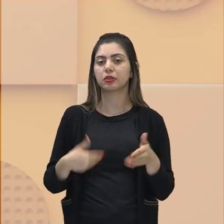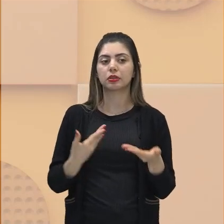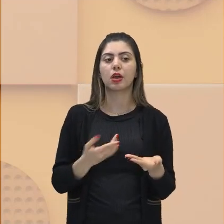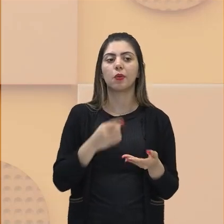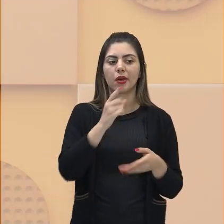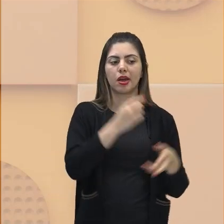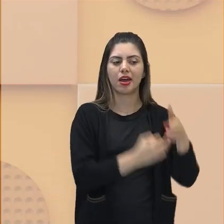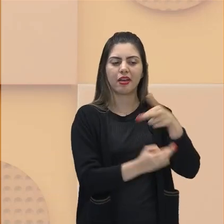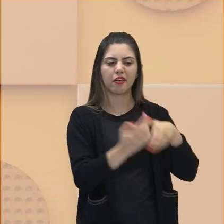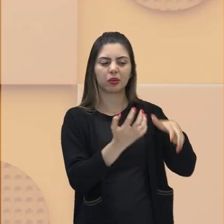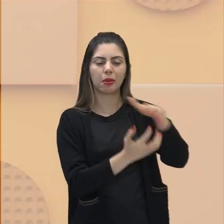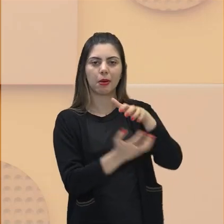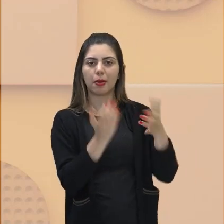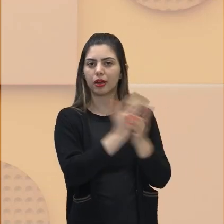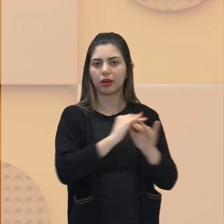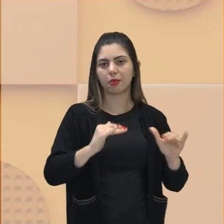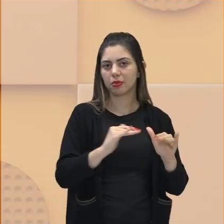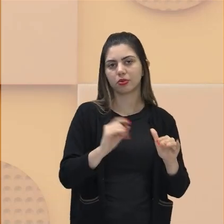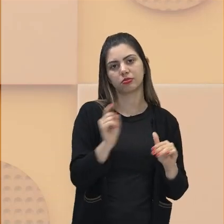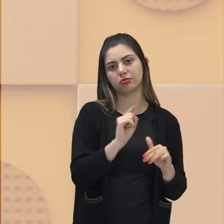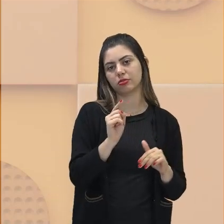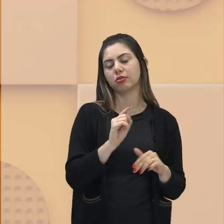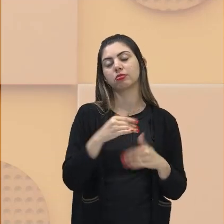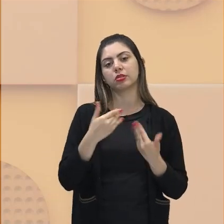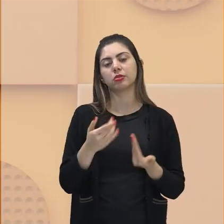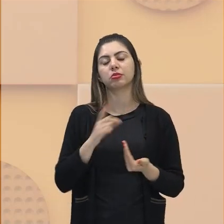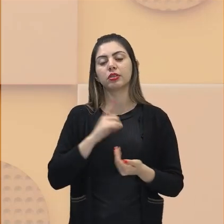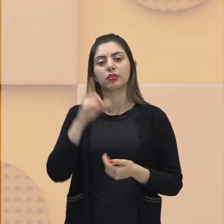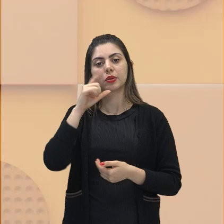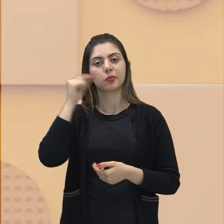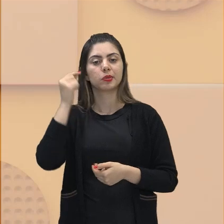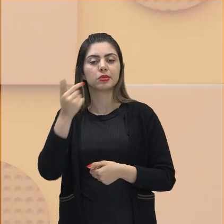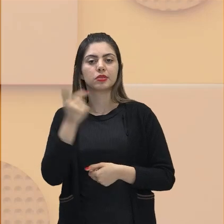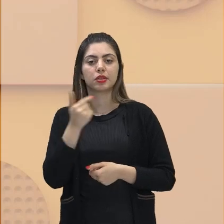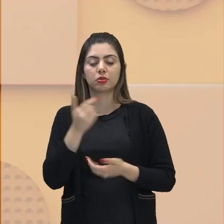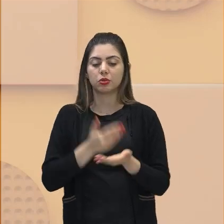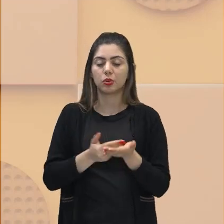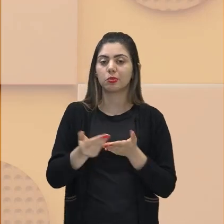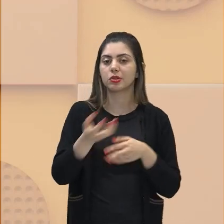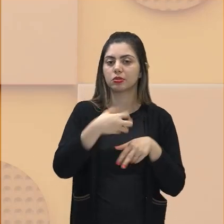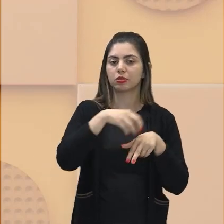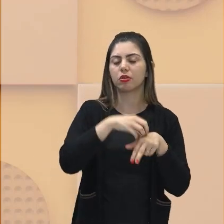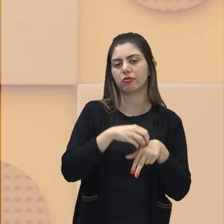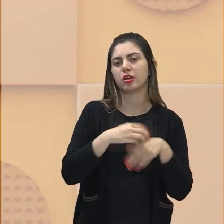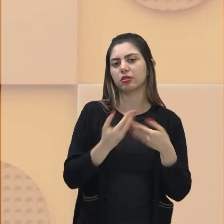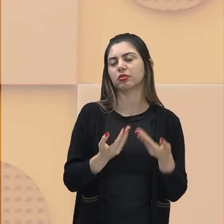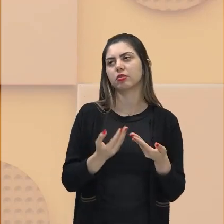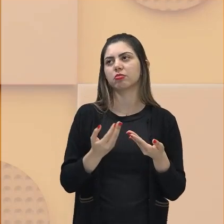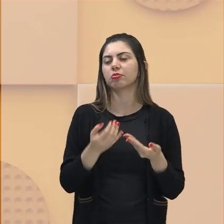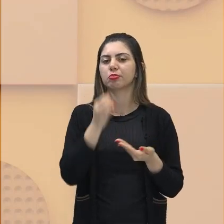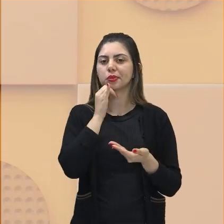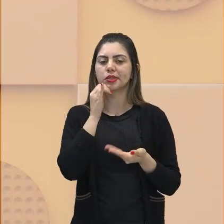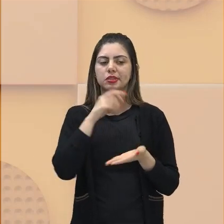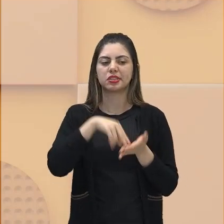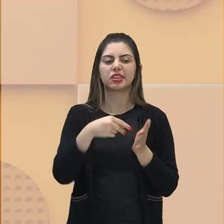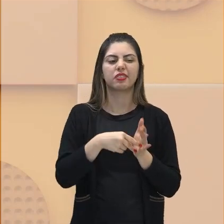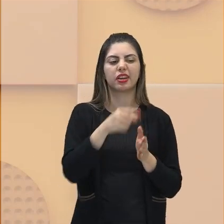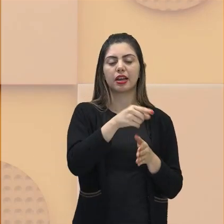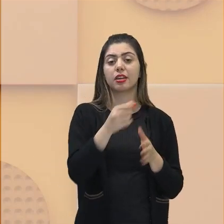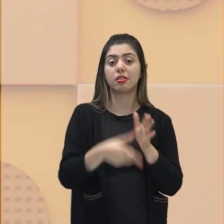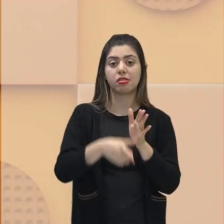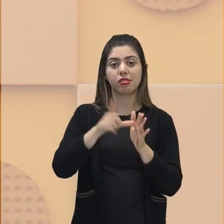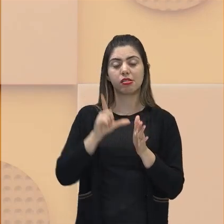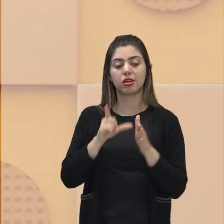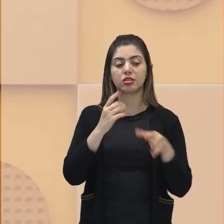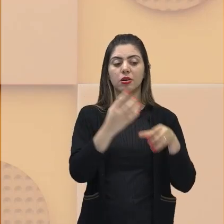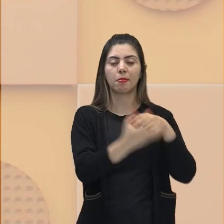com a Dom Pedro II assumindo ali um império, dando início ao Segundo Reinado, não quer dizer que as revoltas que aconteceram no período